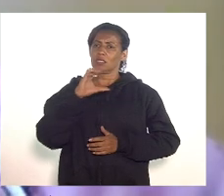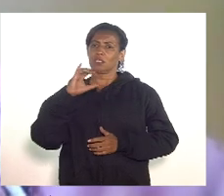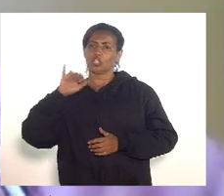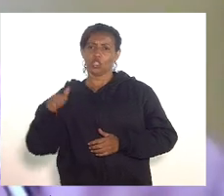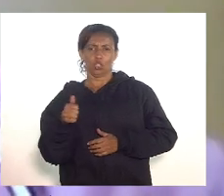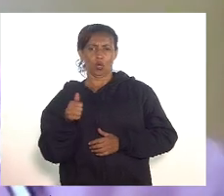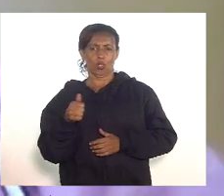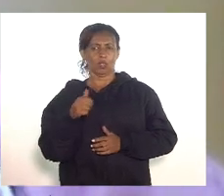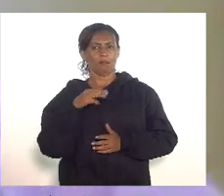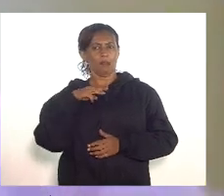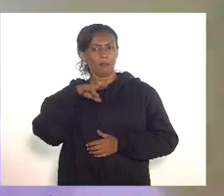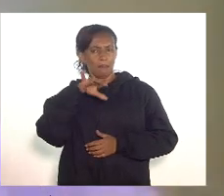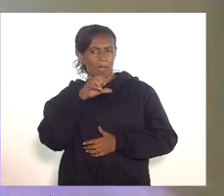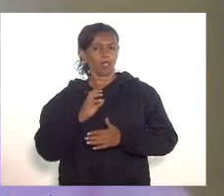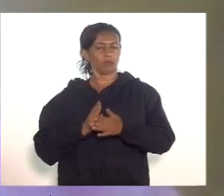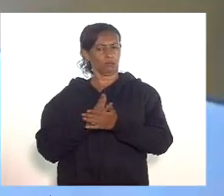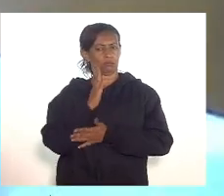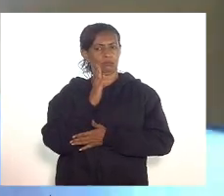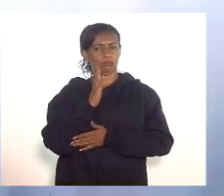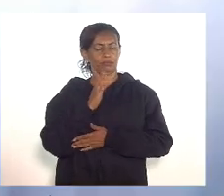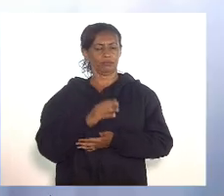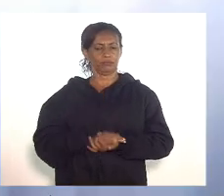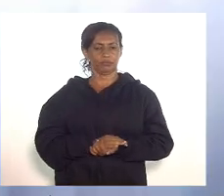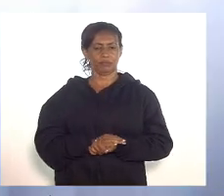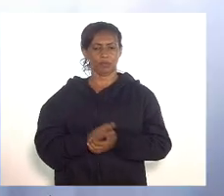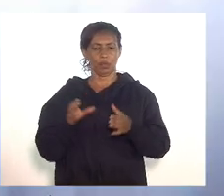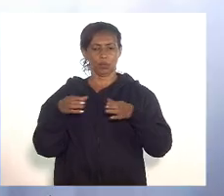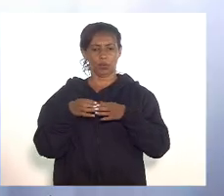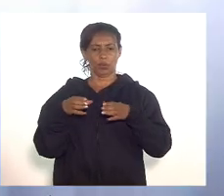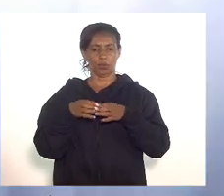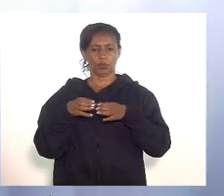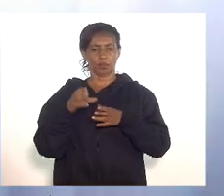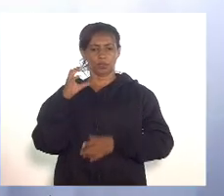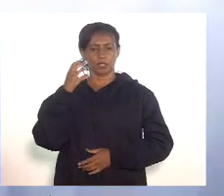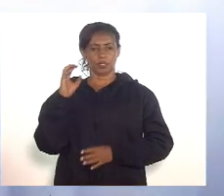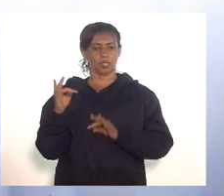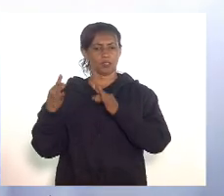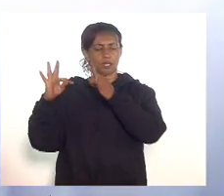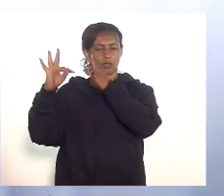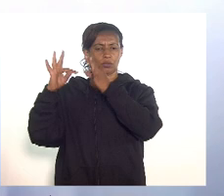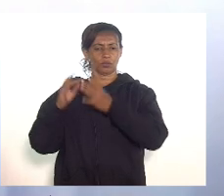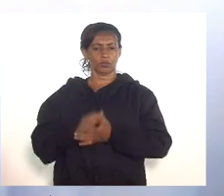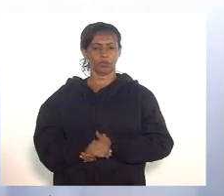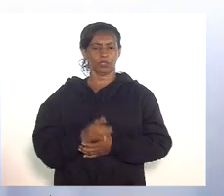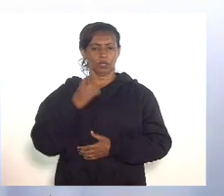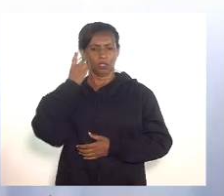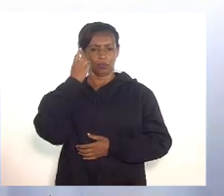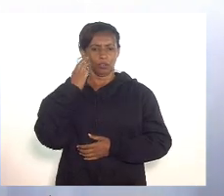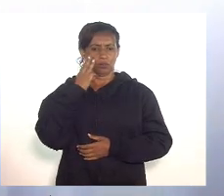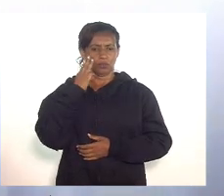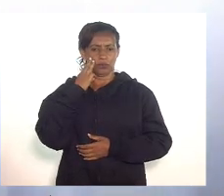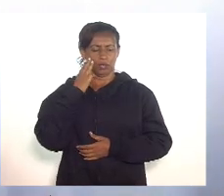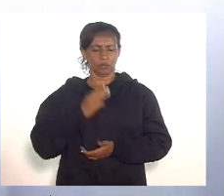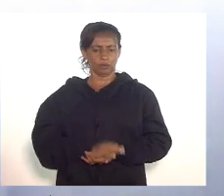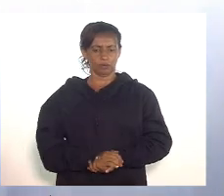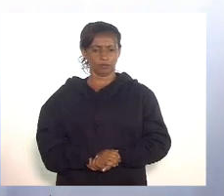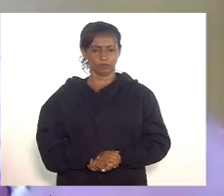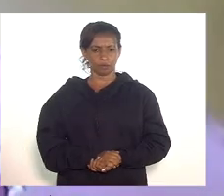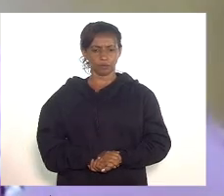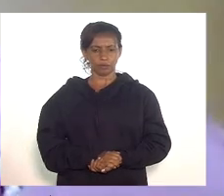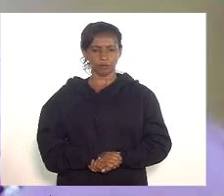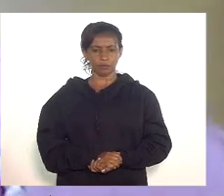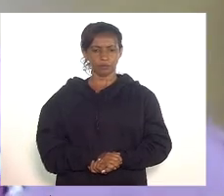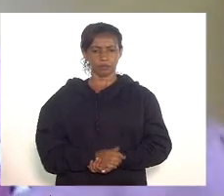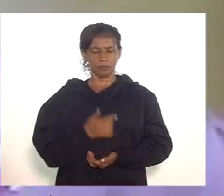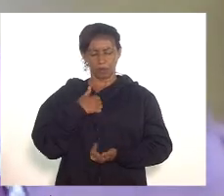no mérito parecer favorável pela comissão de ciência e tecnologia deputado Valdeque Carneiro eu